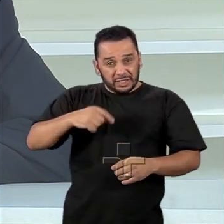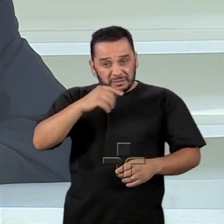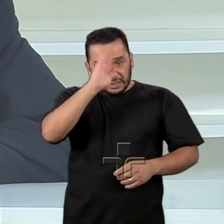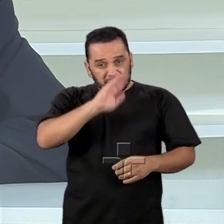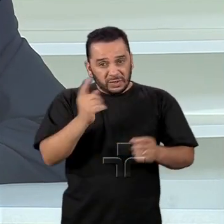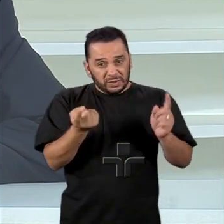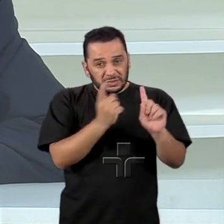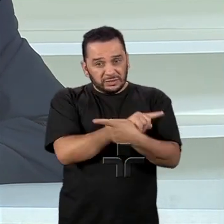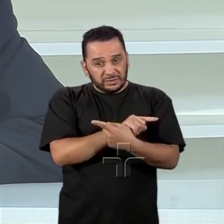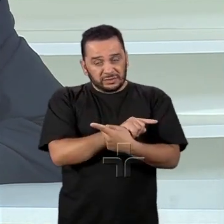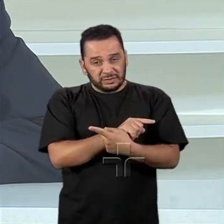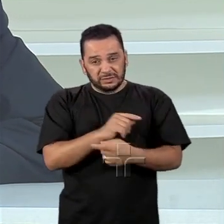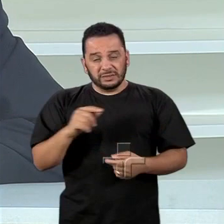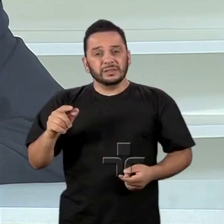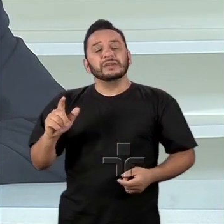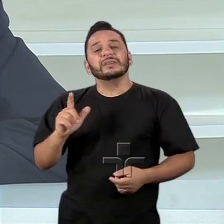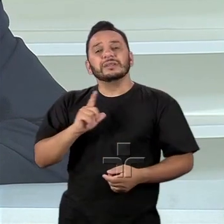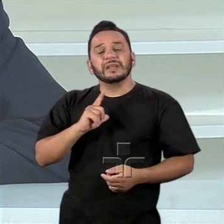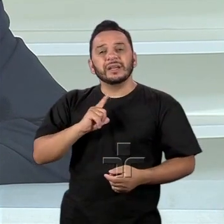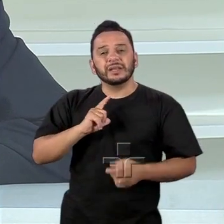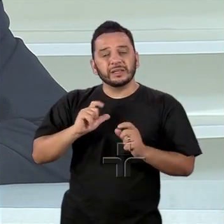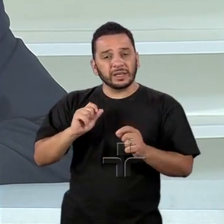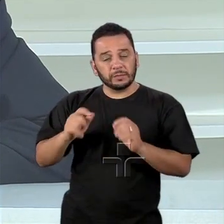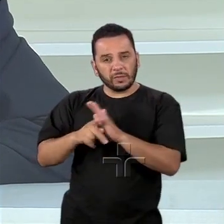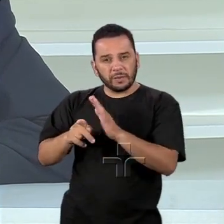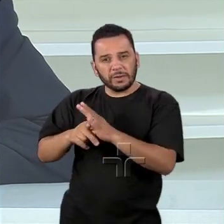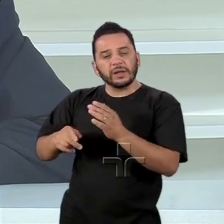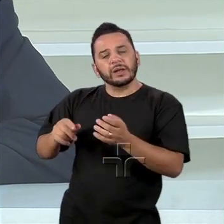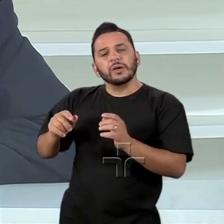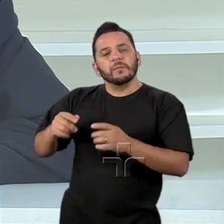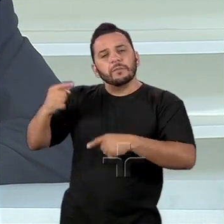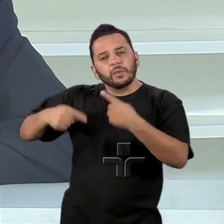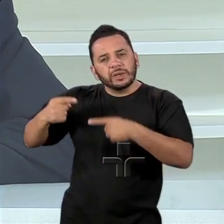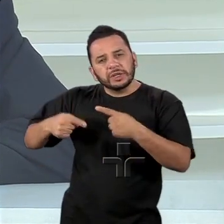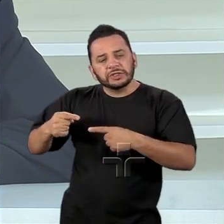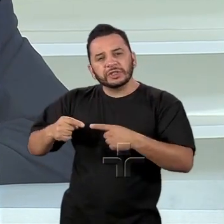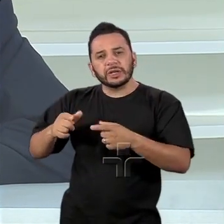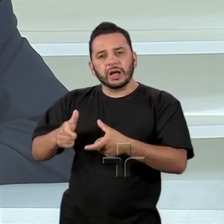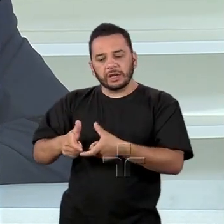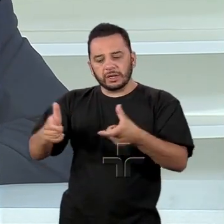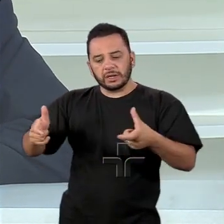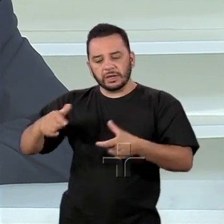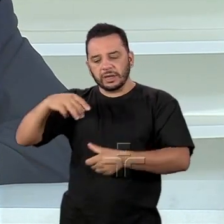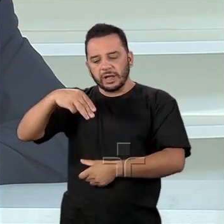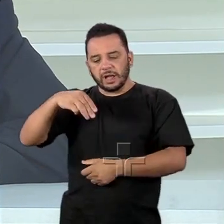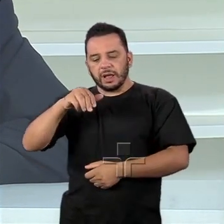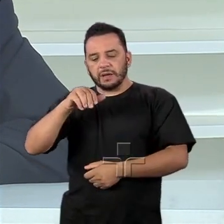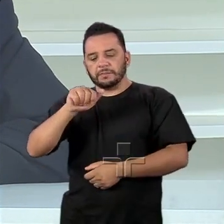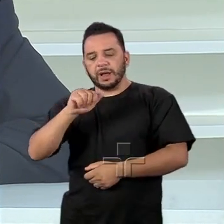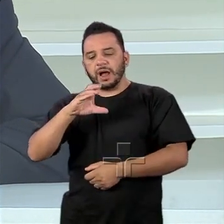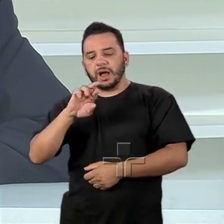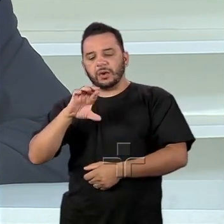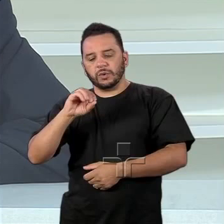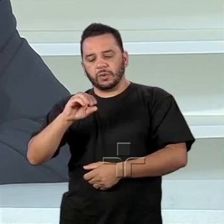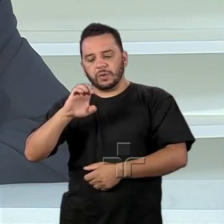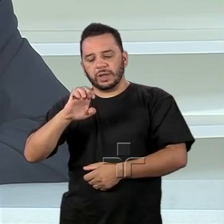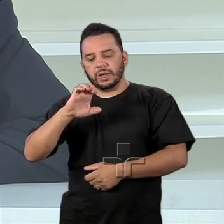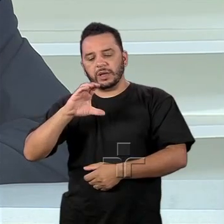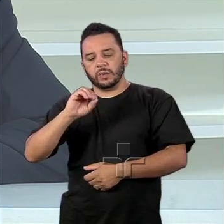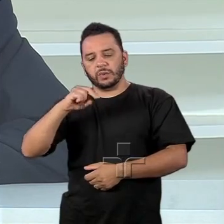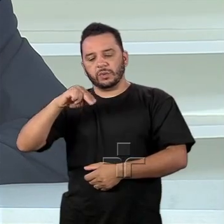seria articulado com a política macroeconômica. Você não pode, no estágio que nós estamos de atraso, de tudo isso,